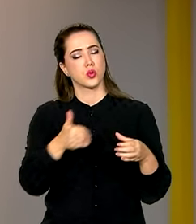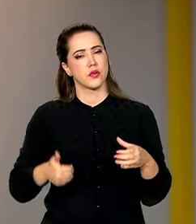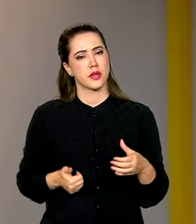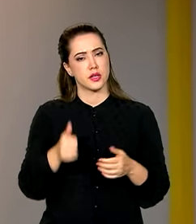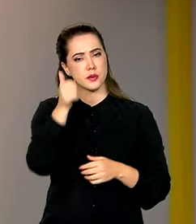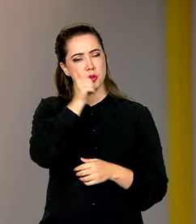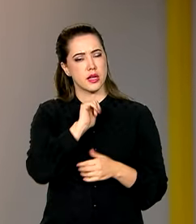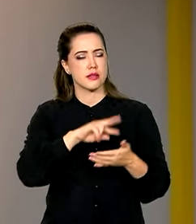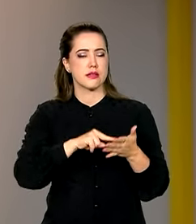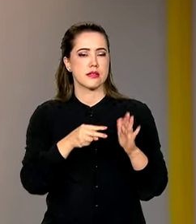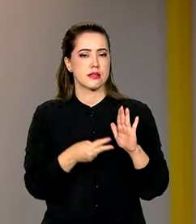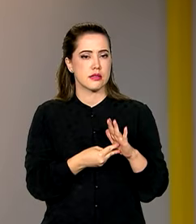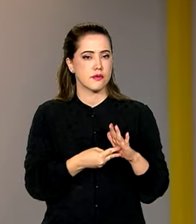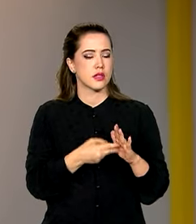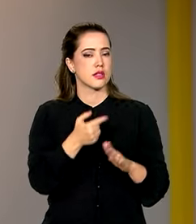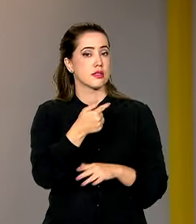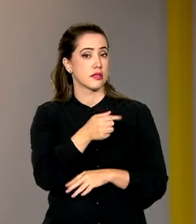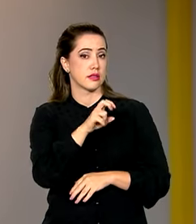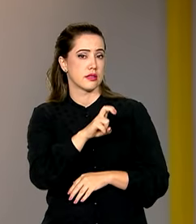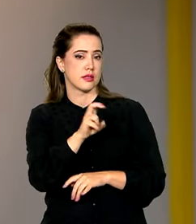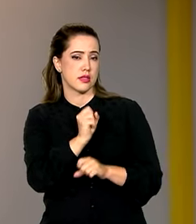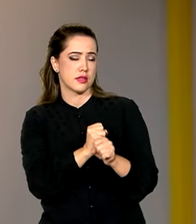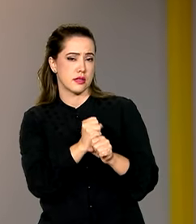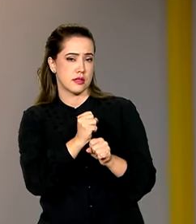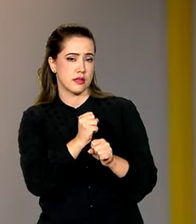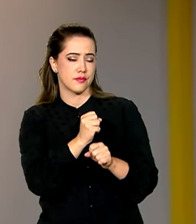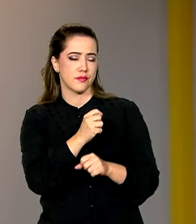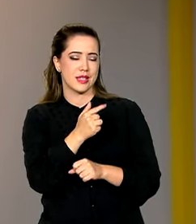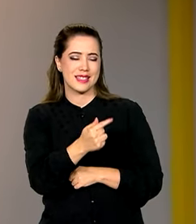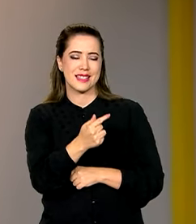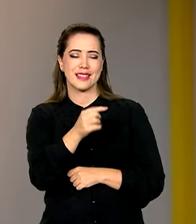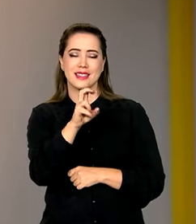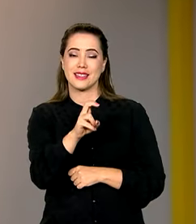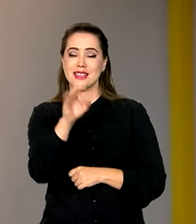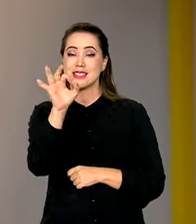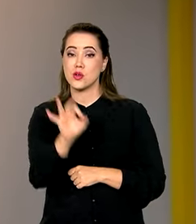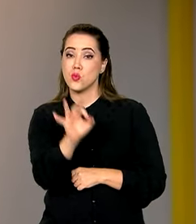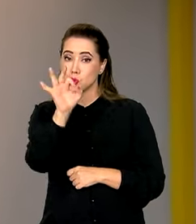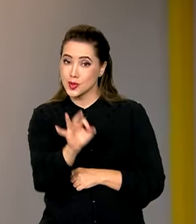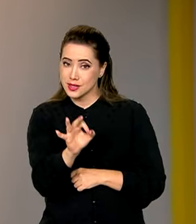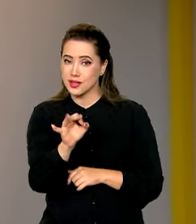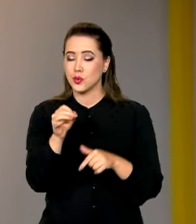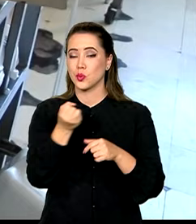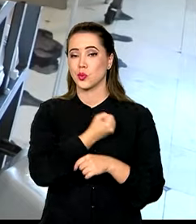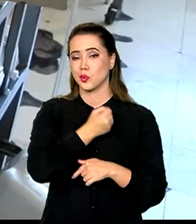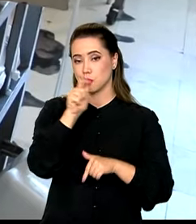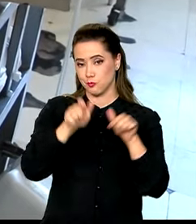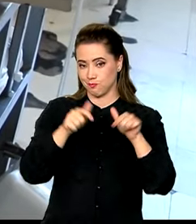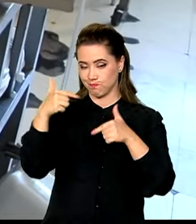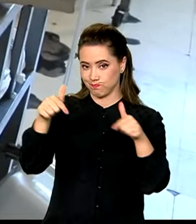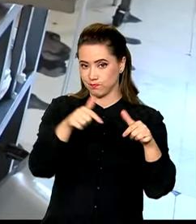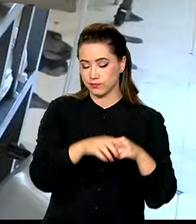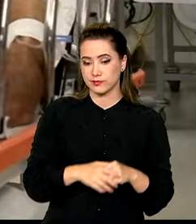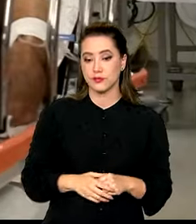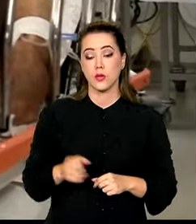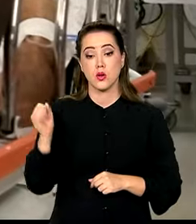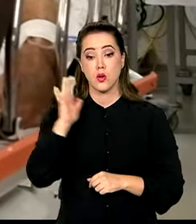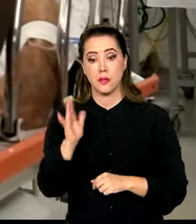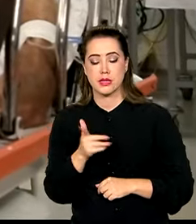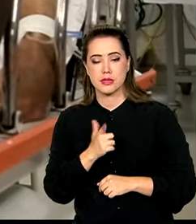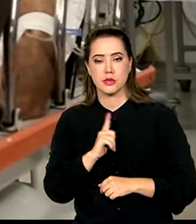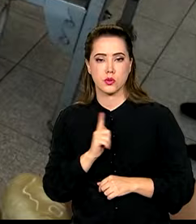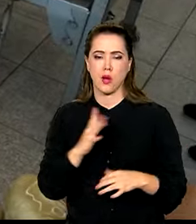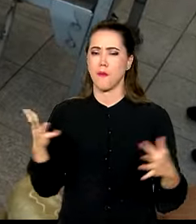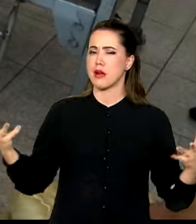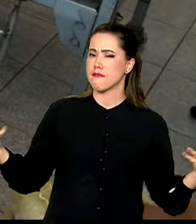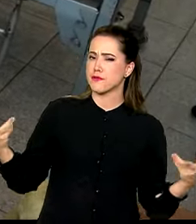as mulheres respondem por quase 75% do total de trabalhadores. O Brasil tem um